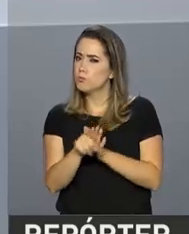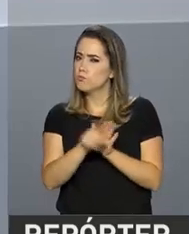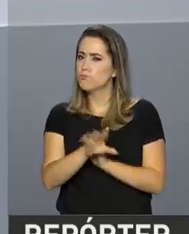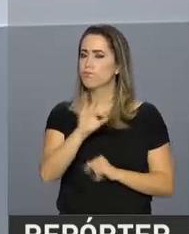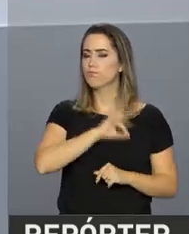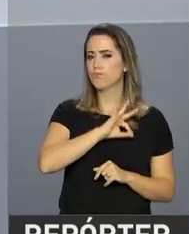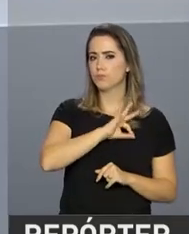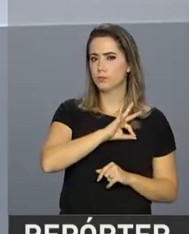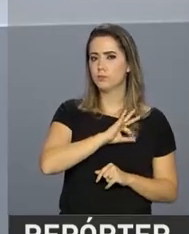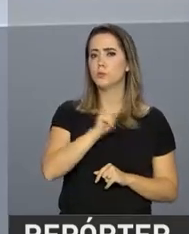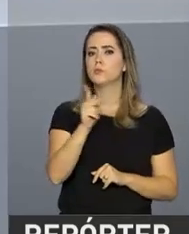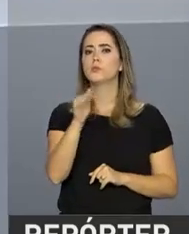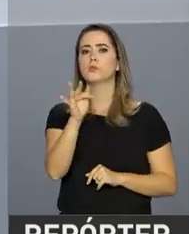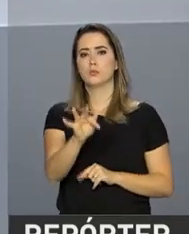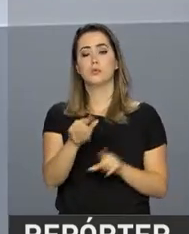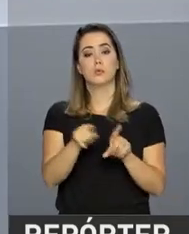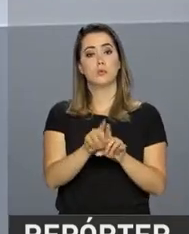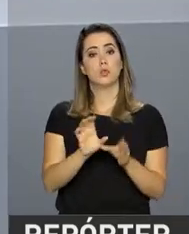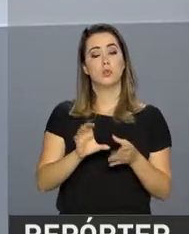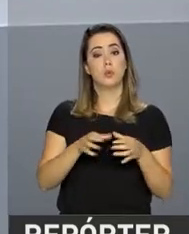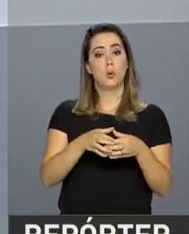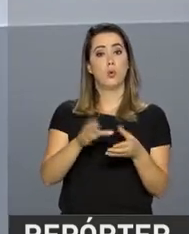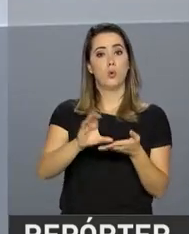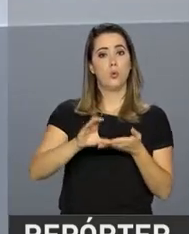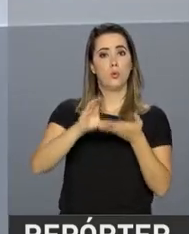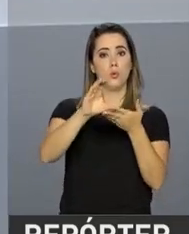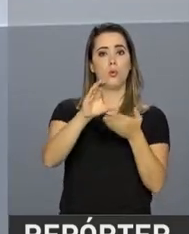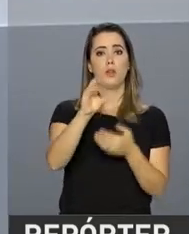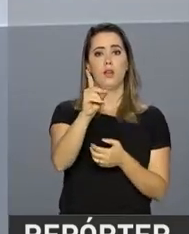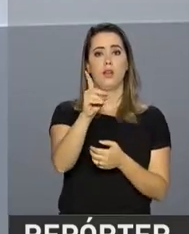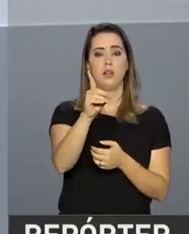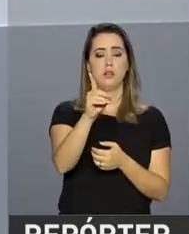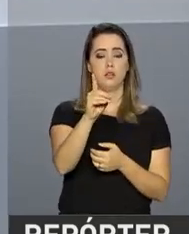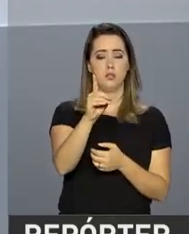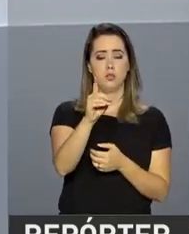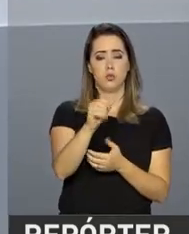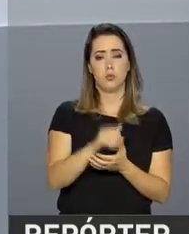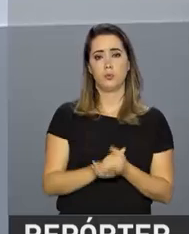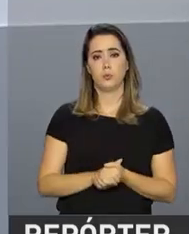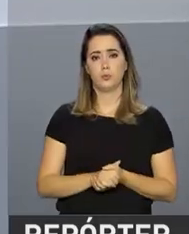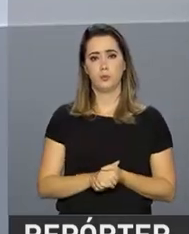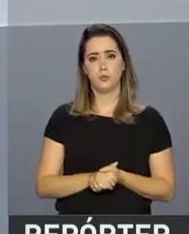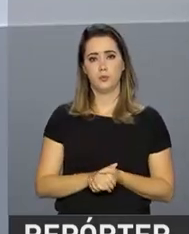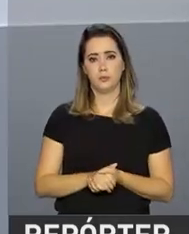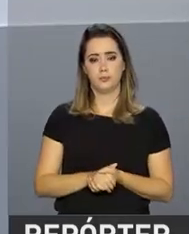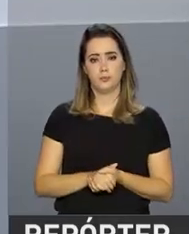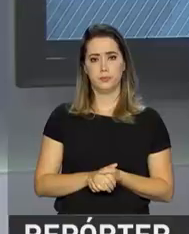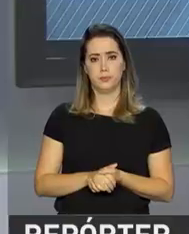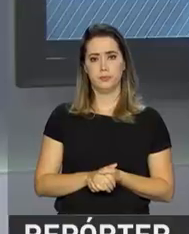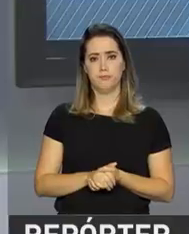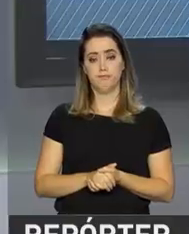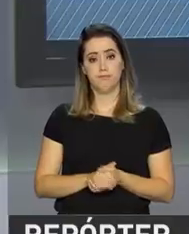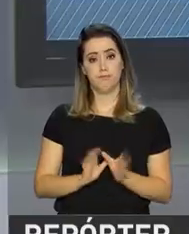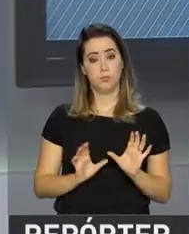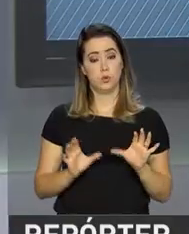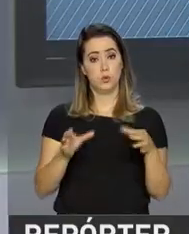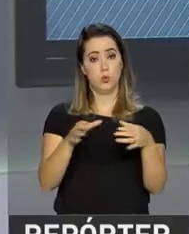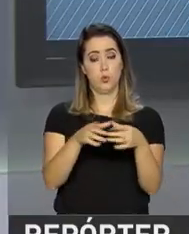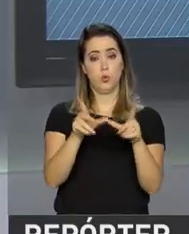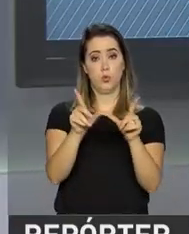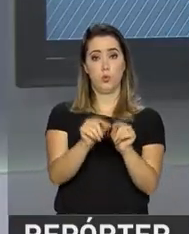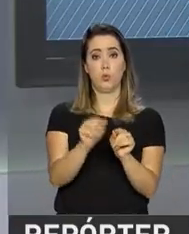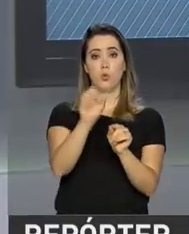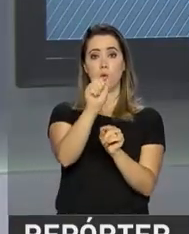sobre o assunto à Polícia Federal e ao Cade, Conselho Administrativo de Defesa Econômica. A Agência